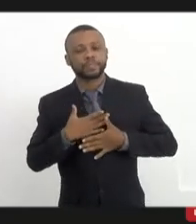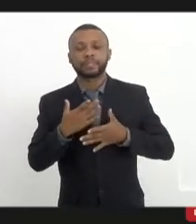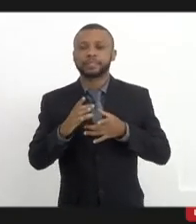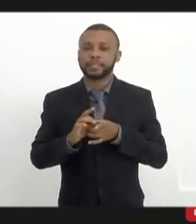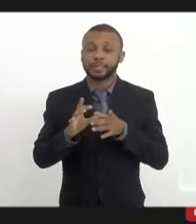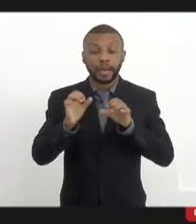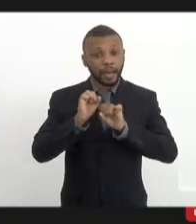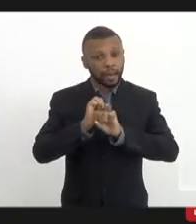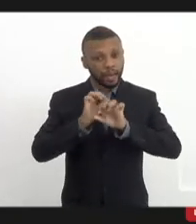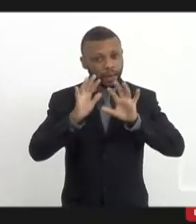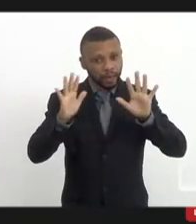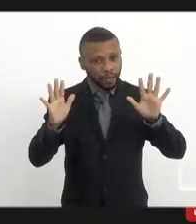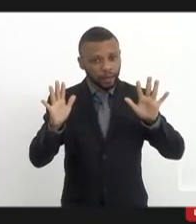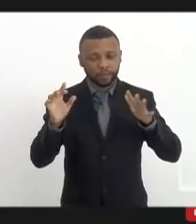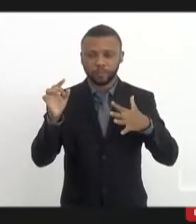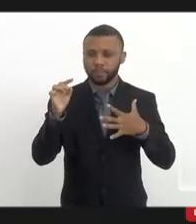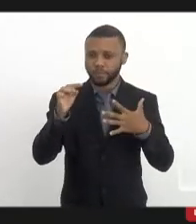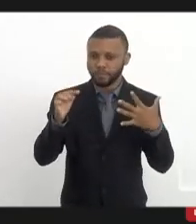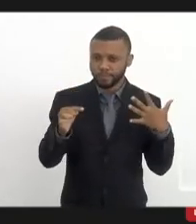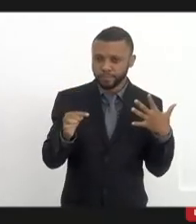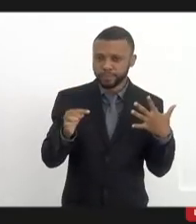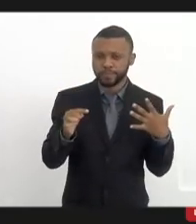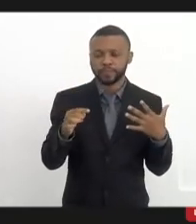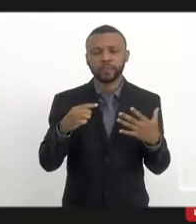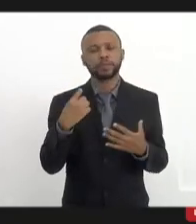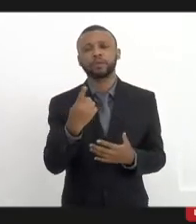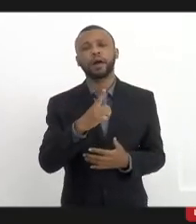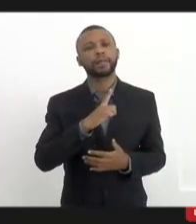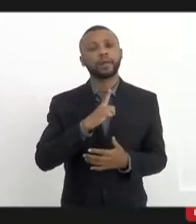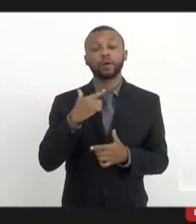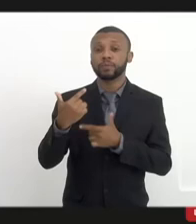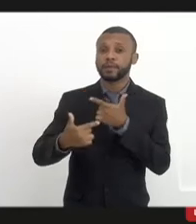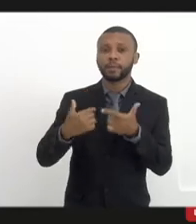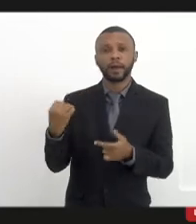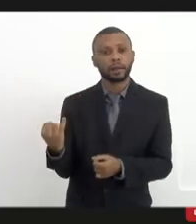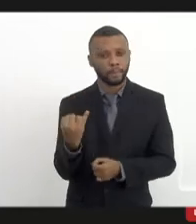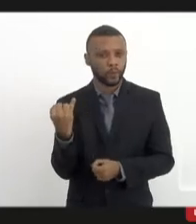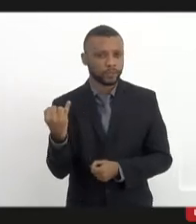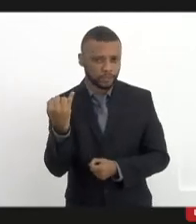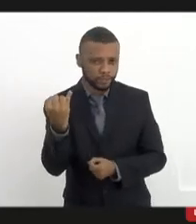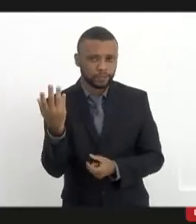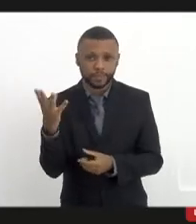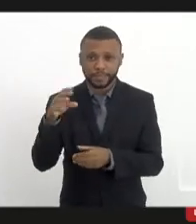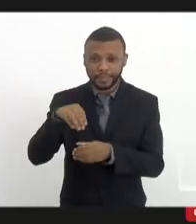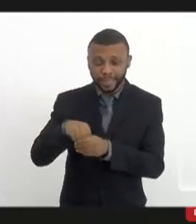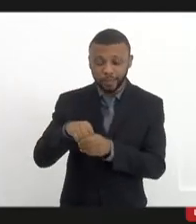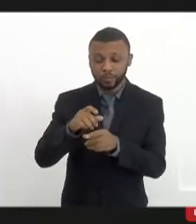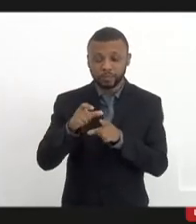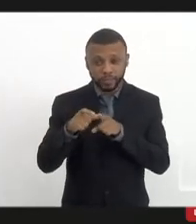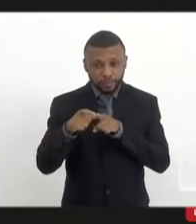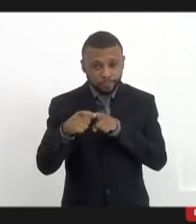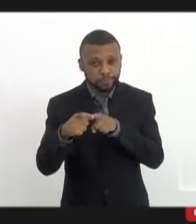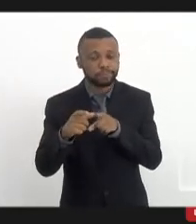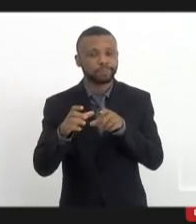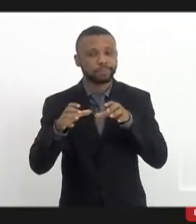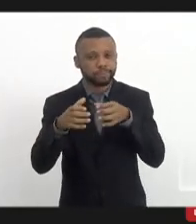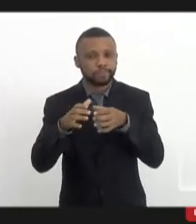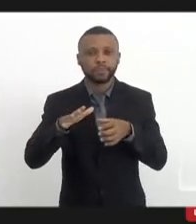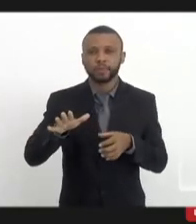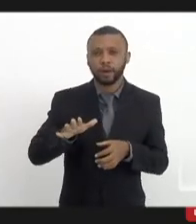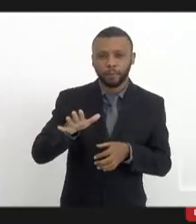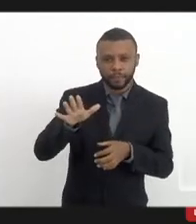aqui claro que a gente tem um trabalho importantíssimo dentro das comunidades e